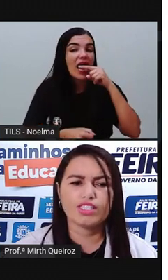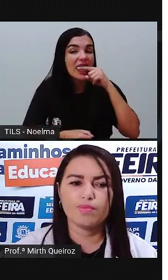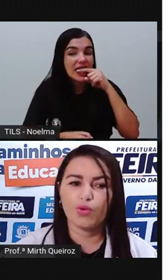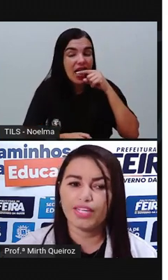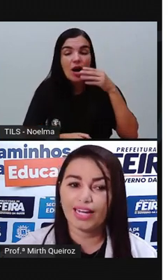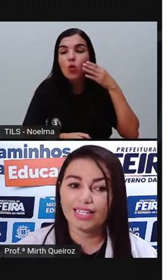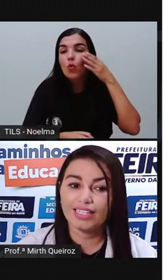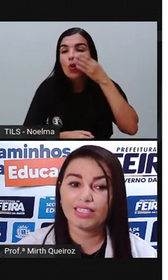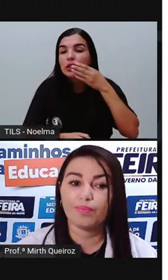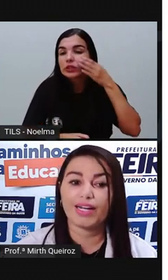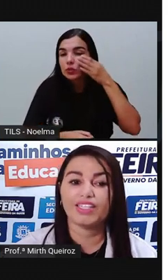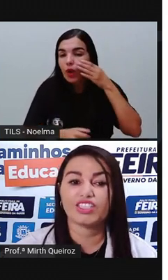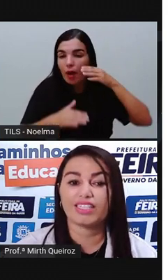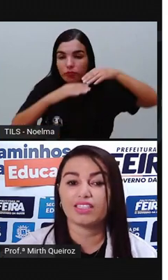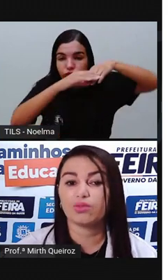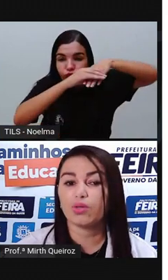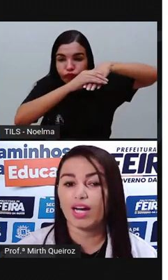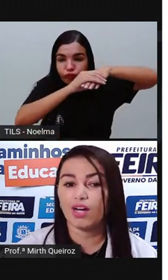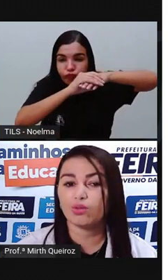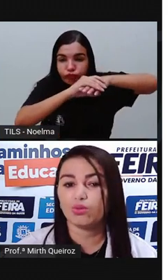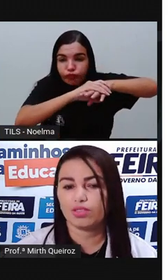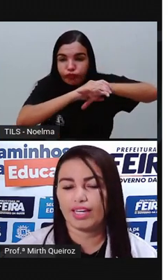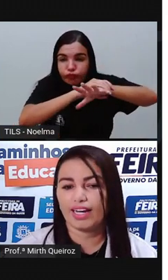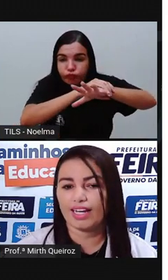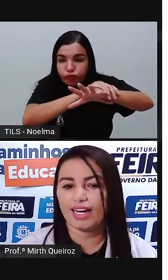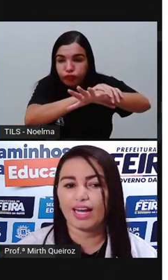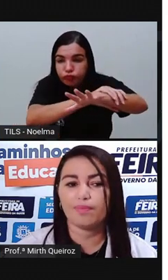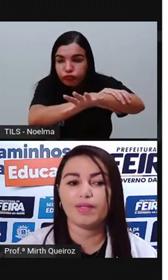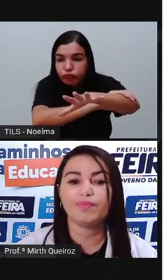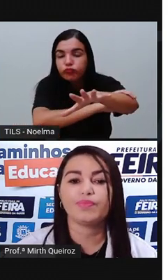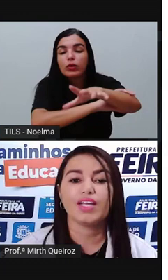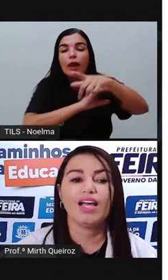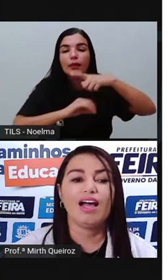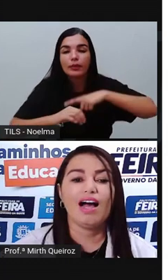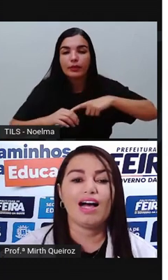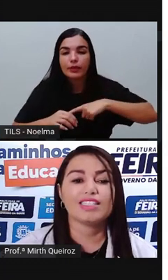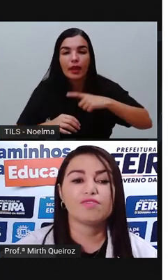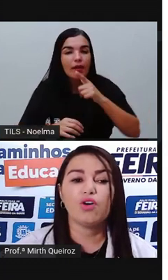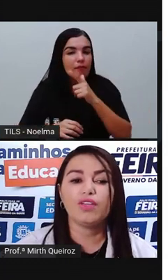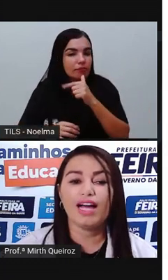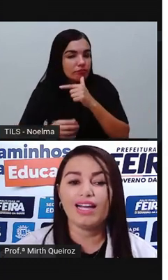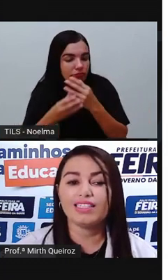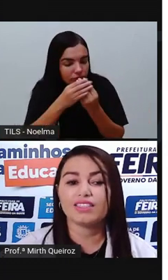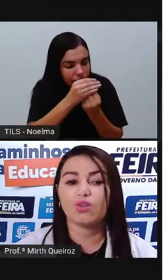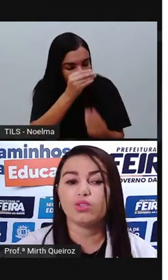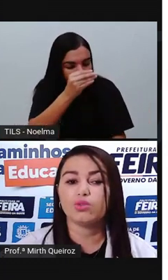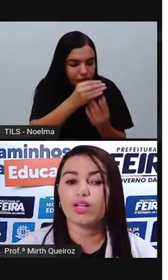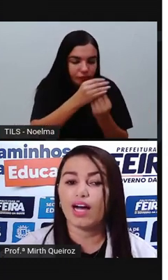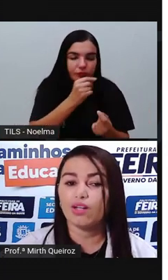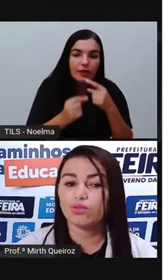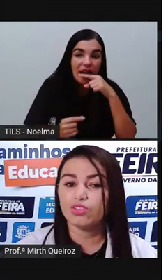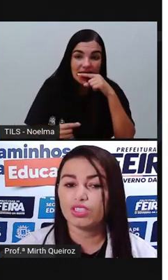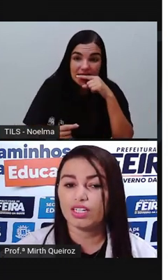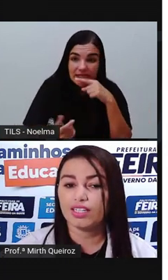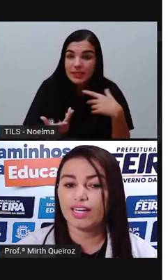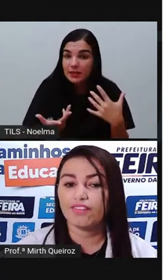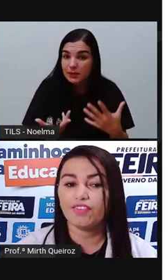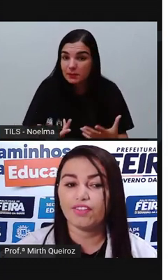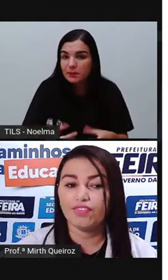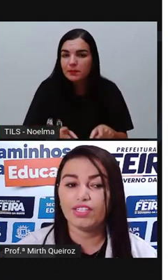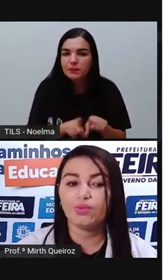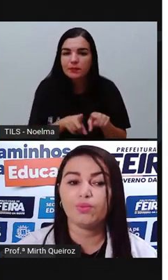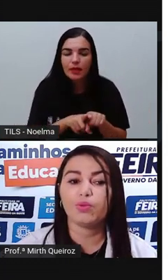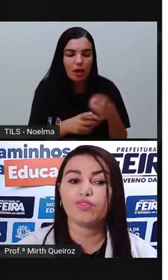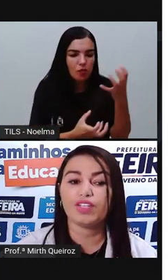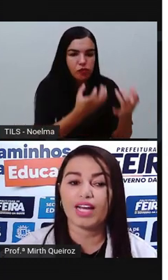onde se moia a cana para a estação do caldo, que era a garapa. As fornalhas, onde o caldo de cana era